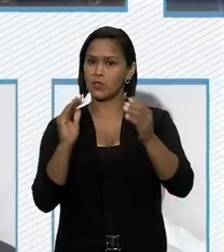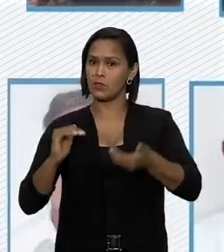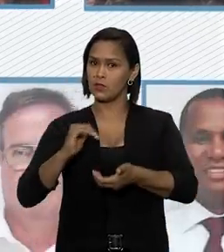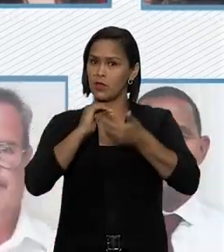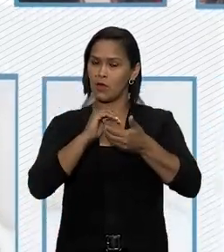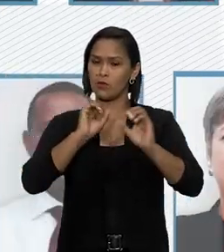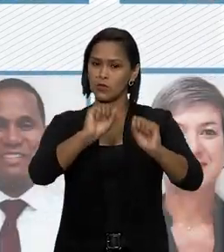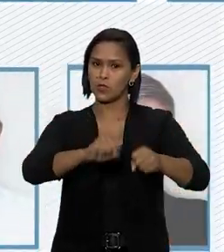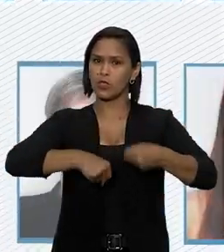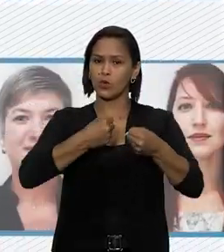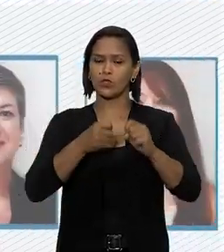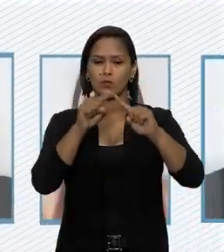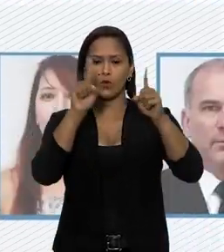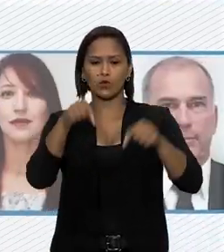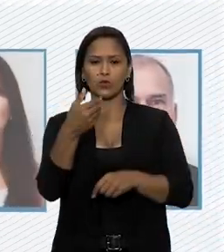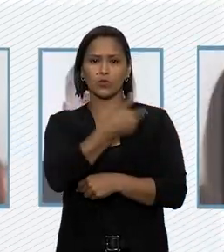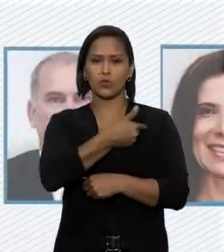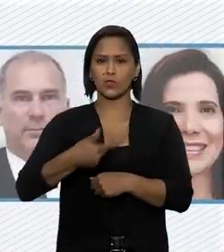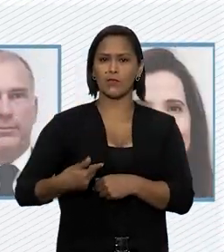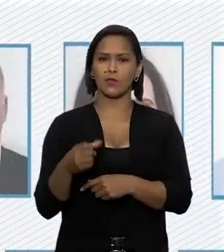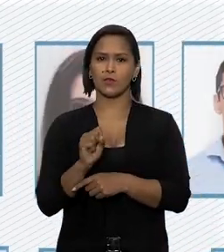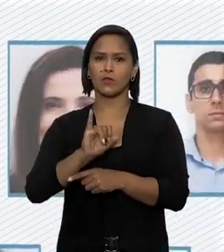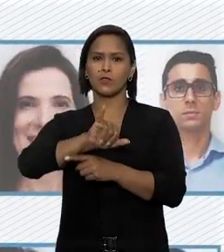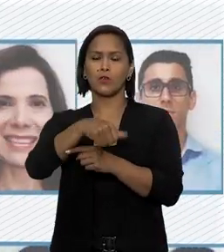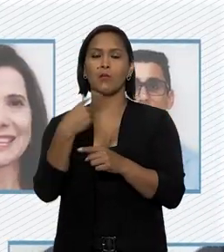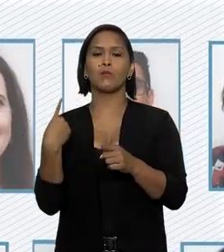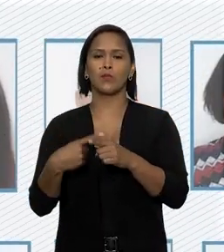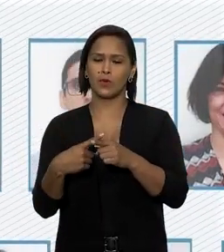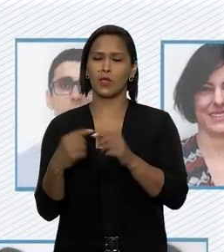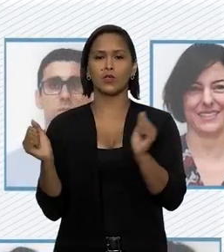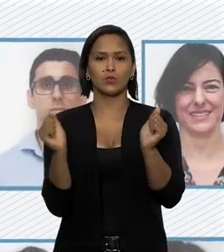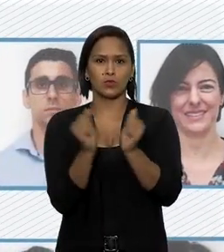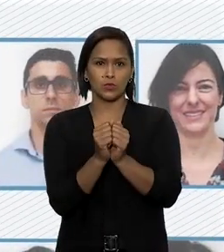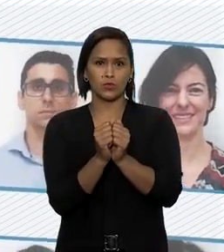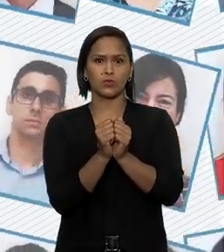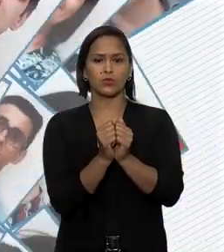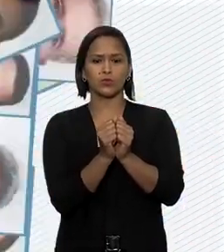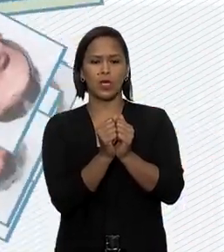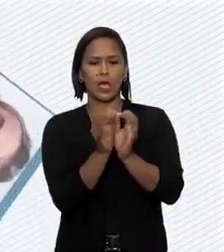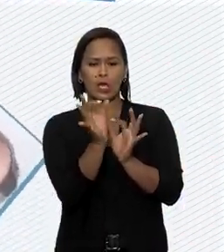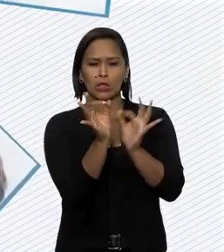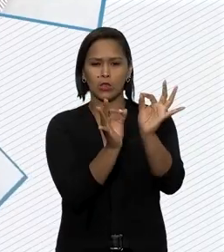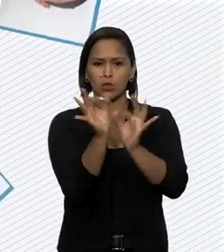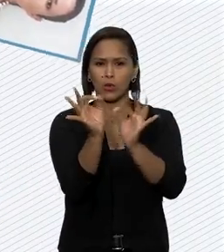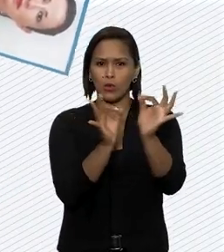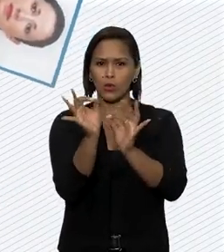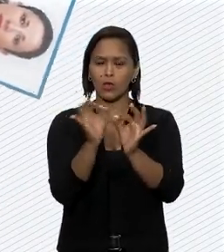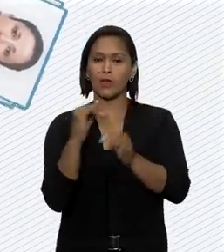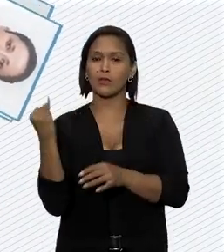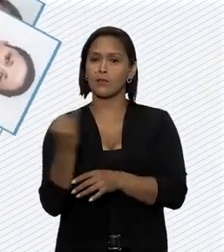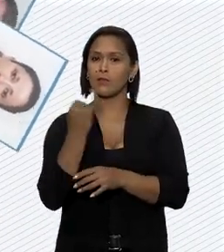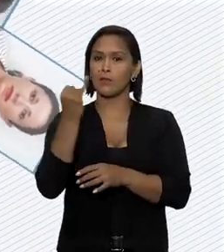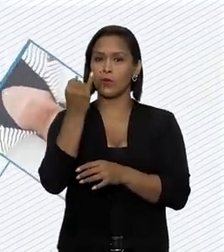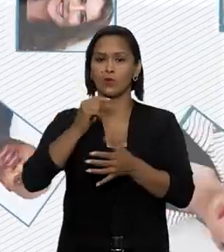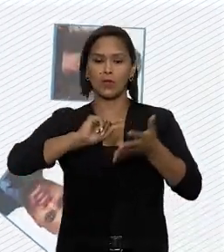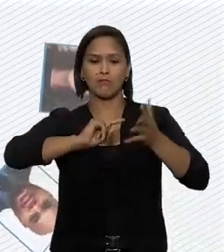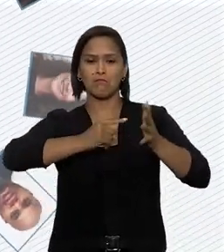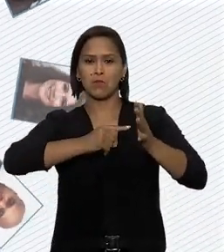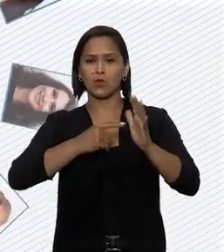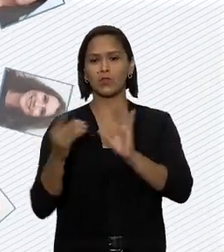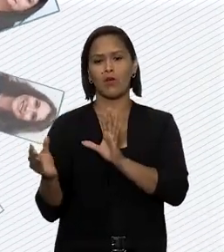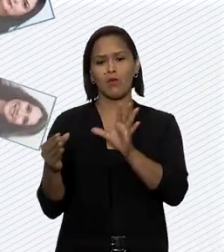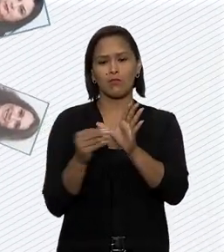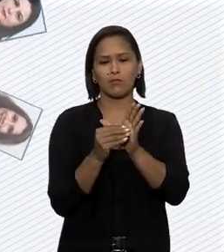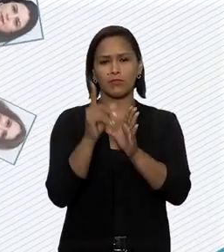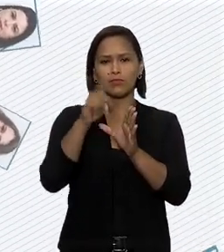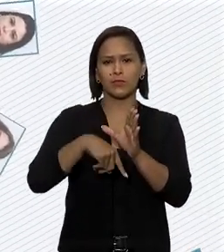corte e com o esforço dos servidores da casa, porque é assim, juntos, que as peças fundamentais desse importante motor vão